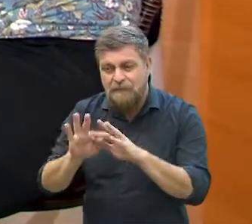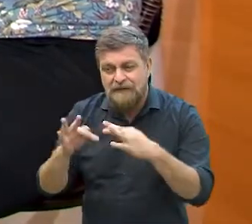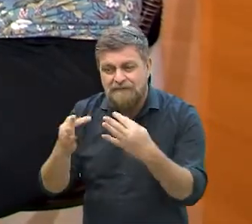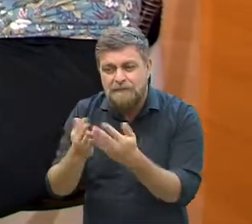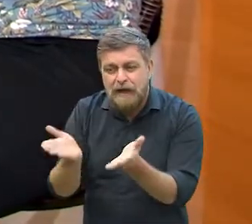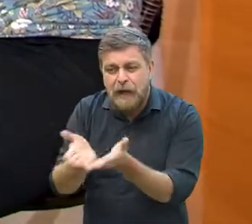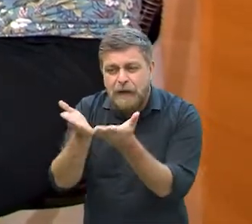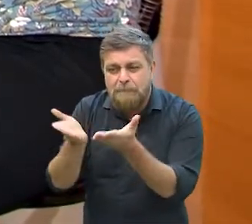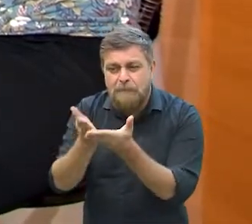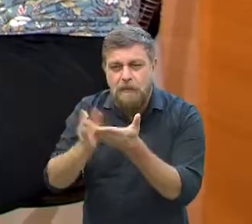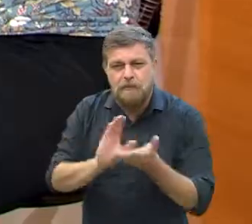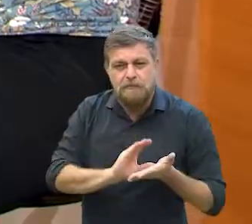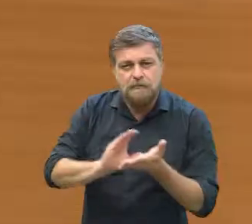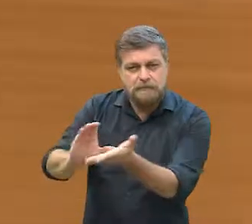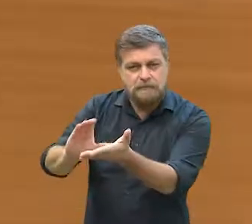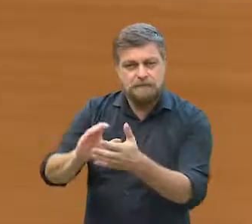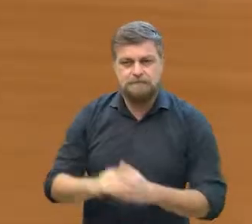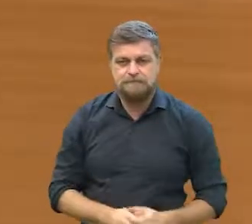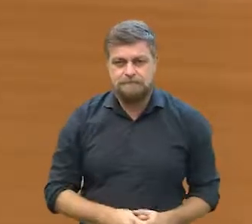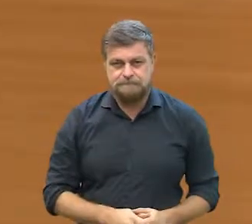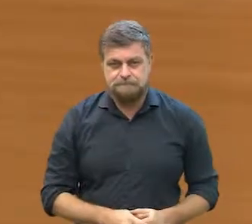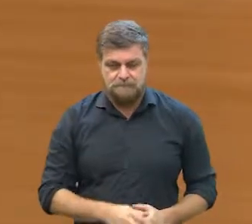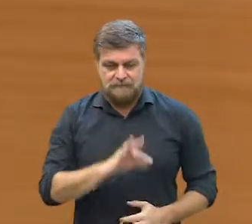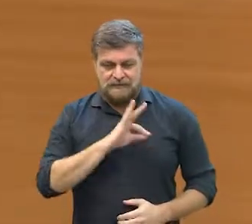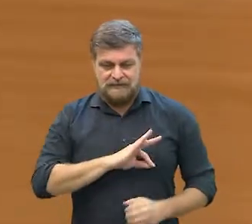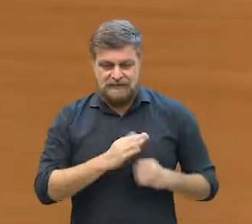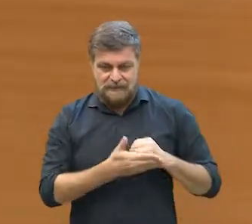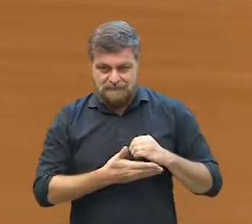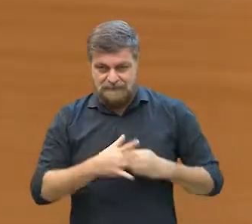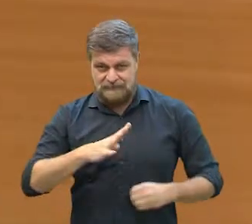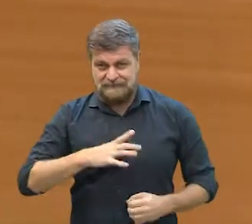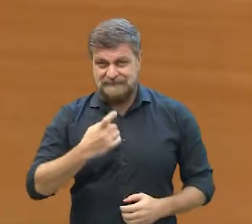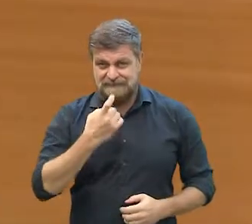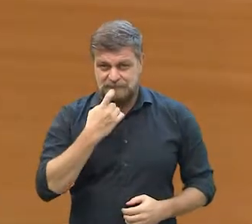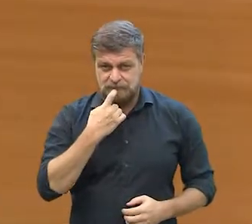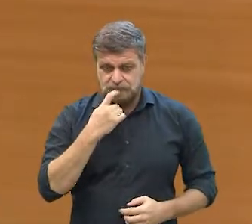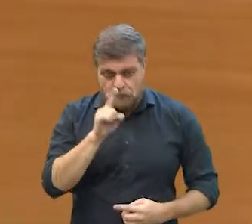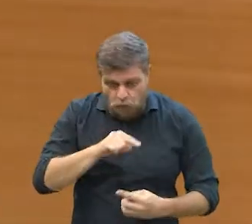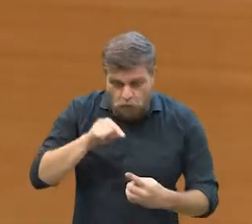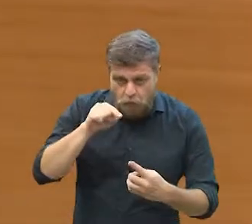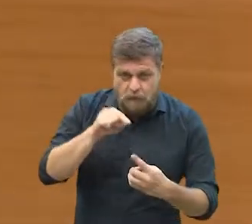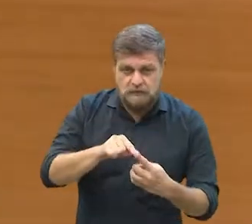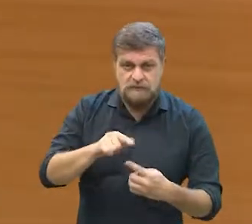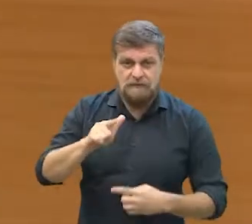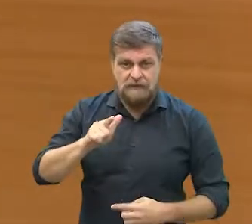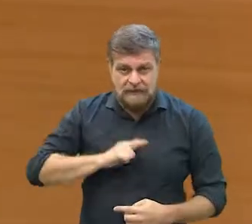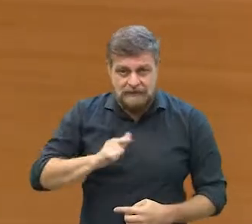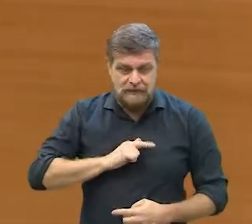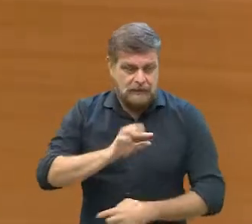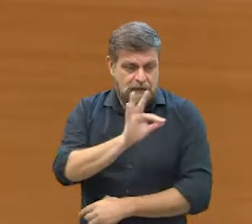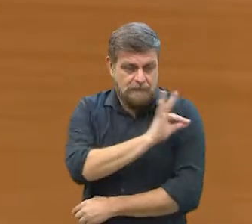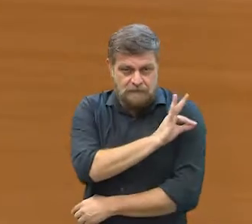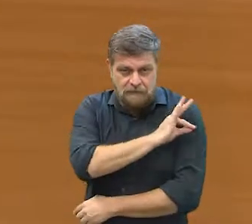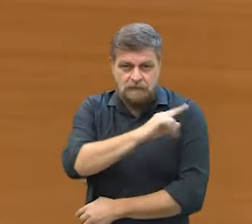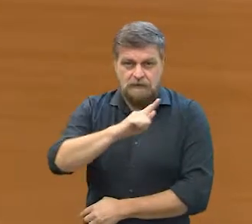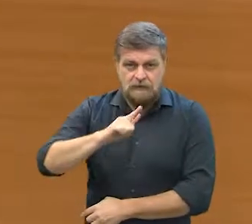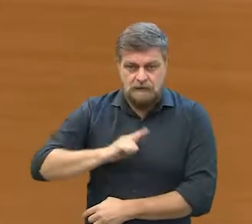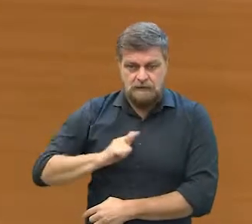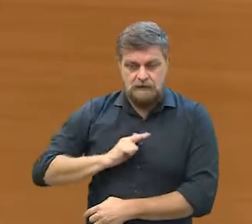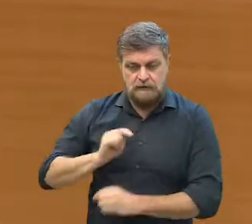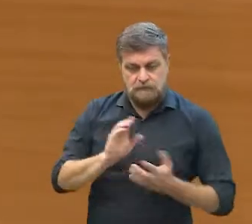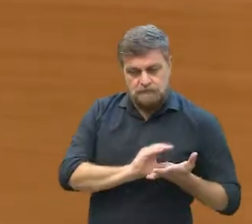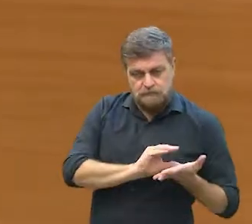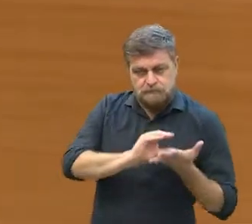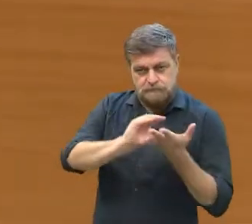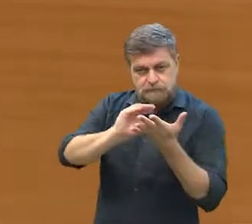o que é esse projeto? Bom, a Renda Básica Campineira é para que Campinas dê a sua parcela, enquanto município,